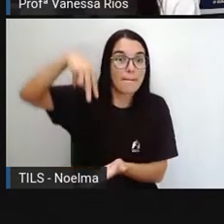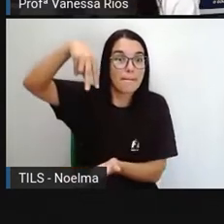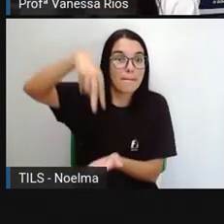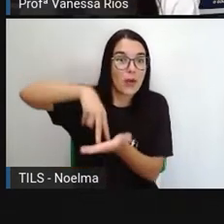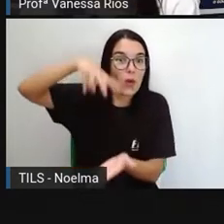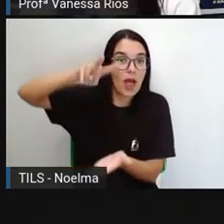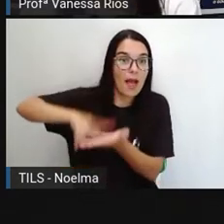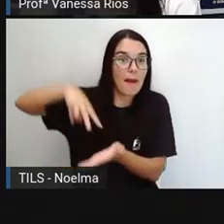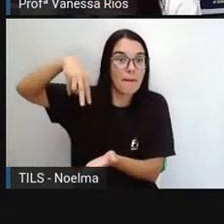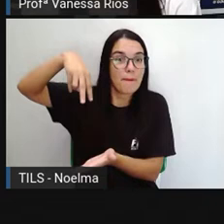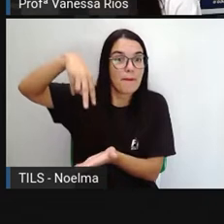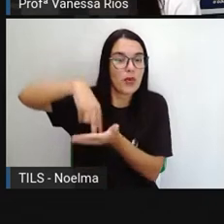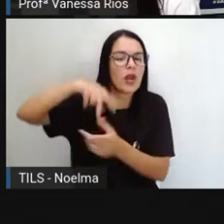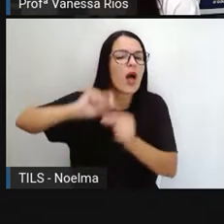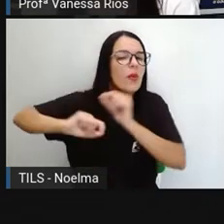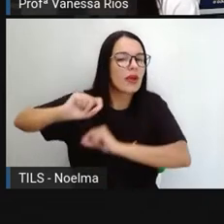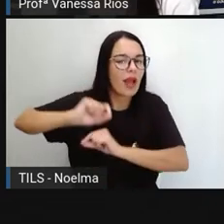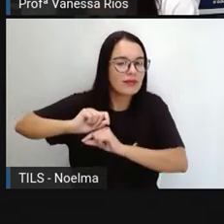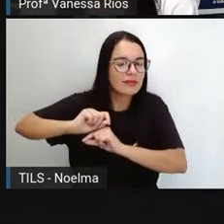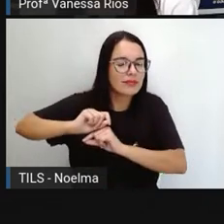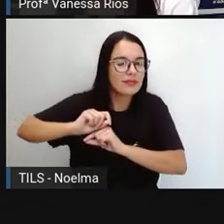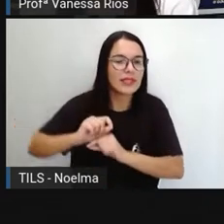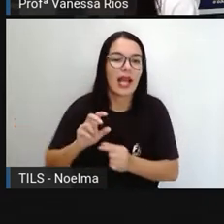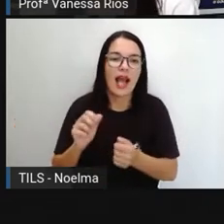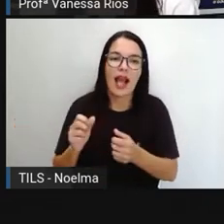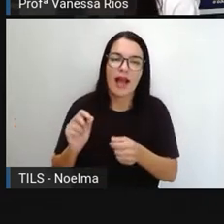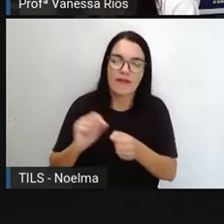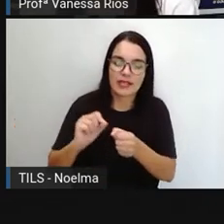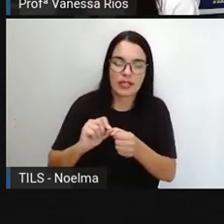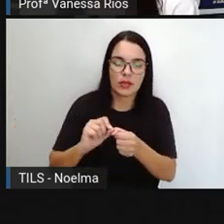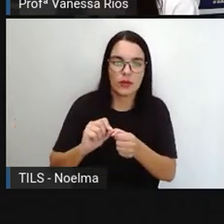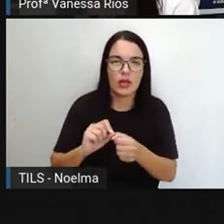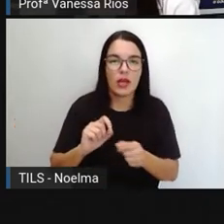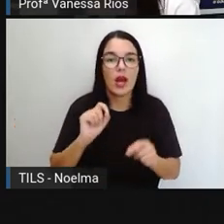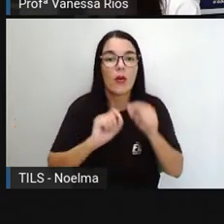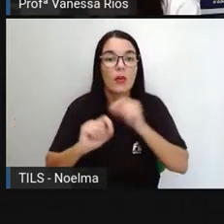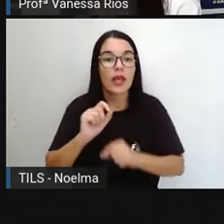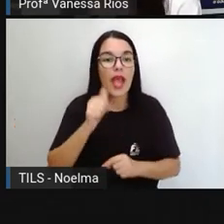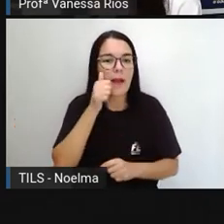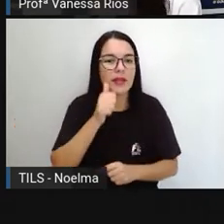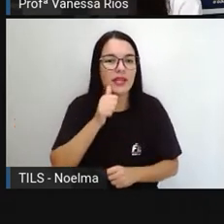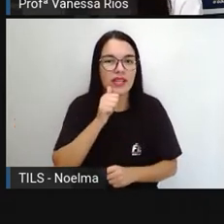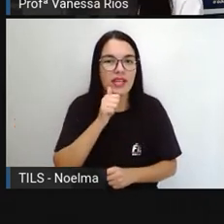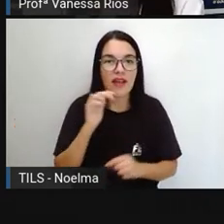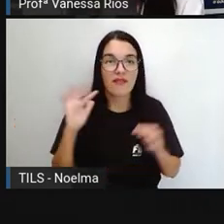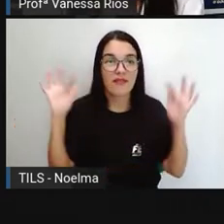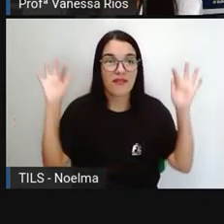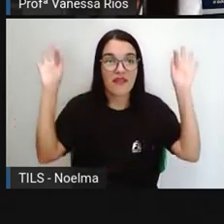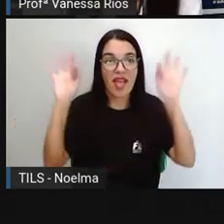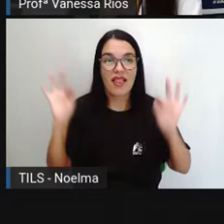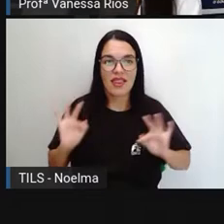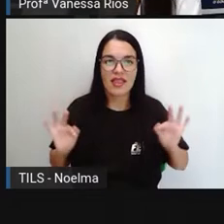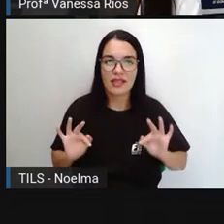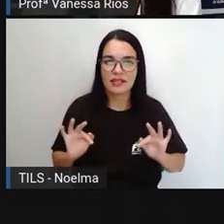indicando uma ação. A menina está feliz. Então o estar, indicando aí um estado.